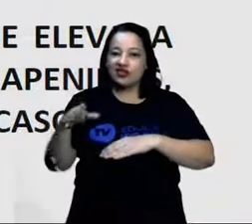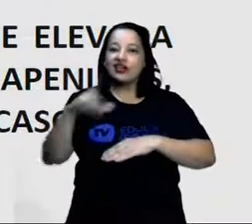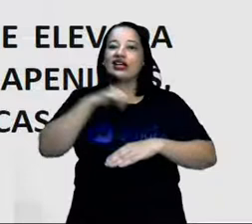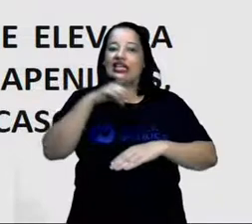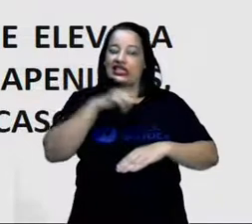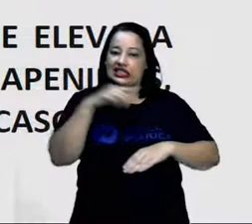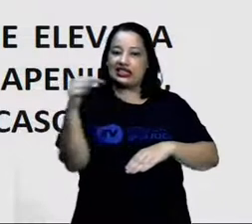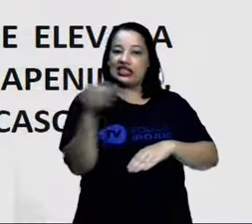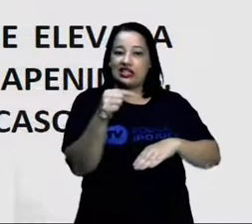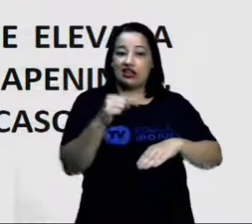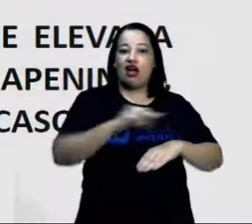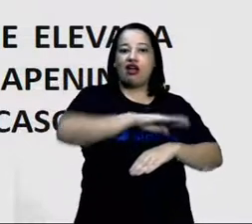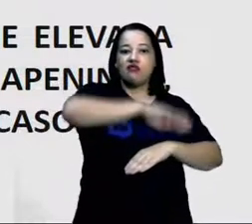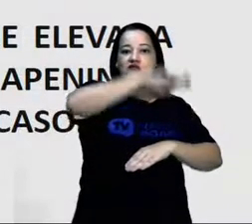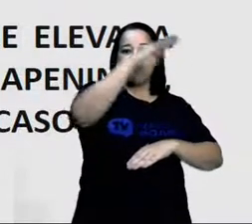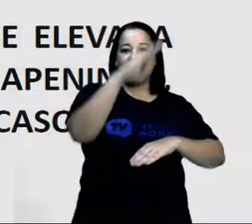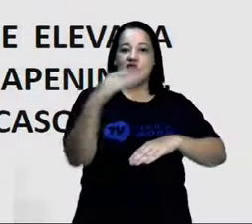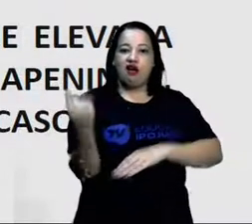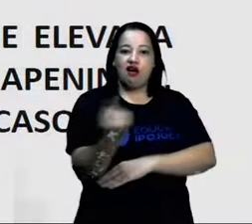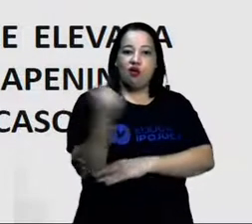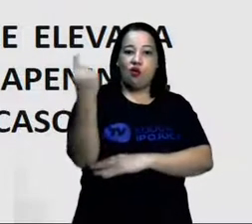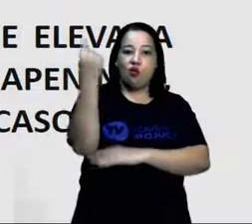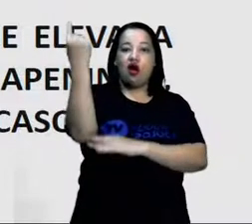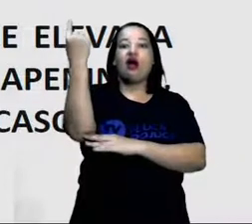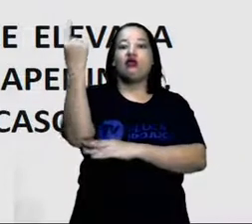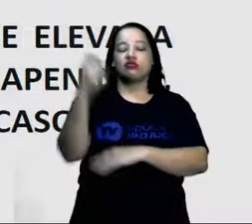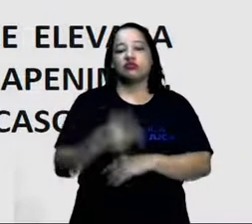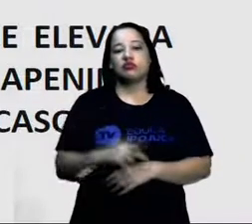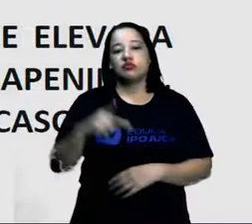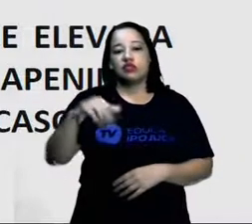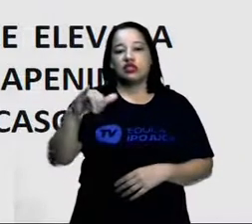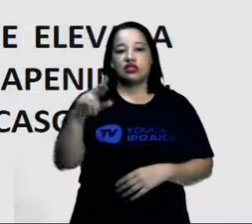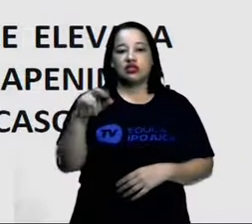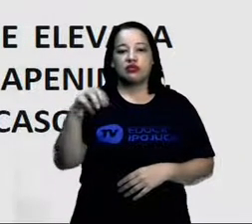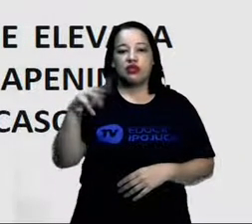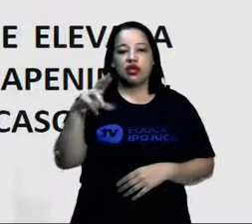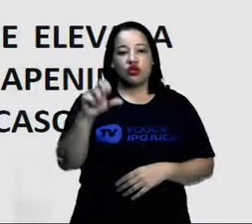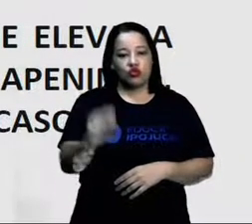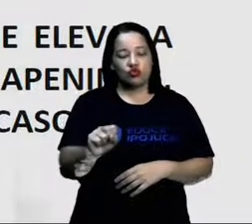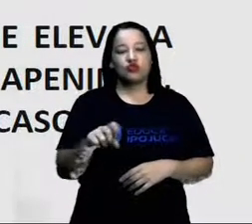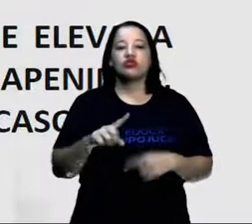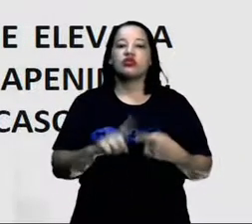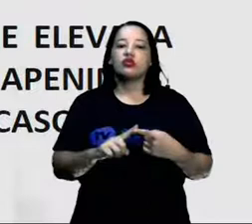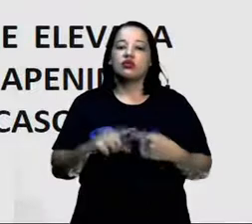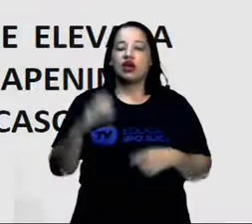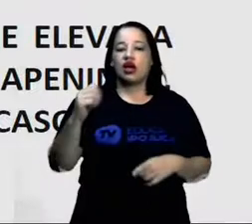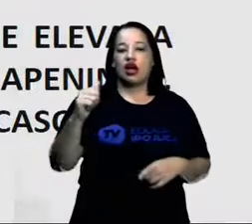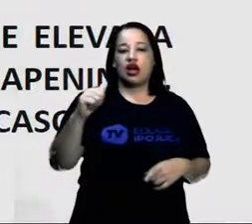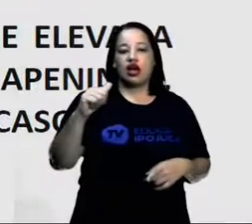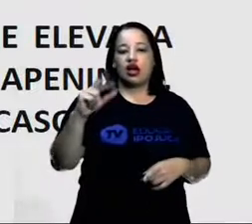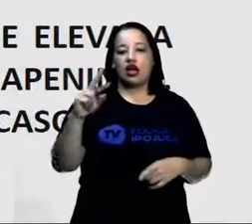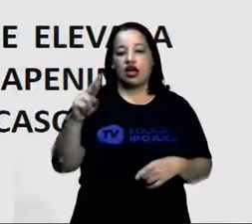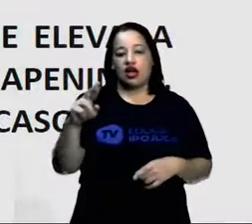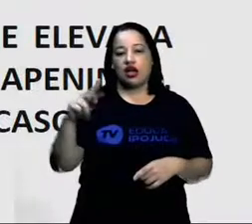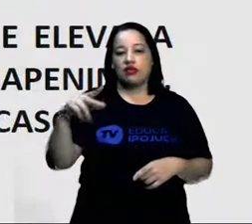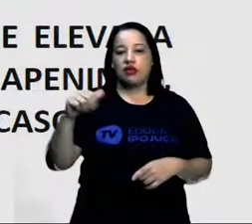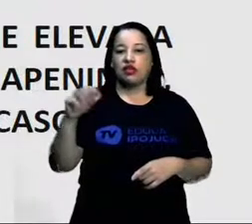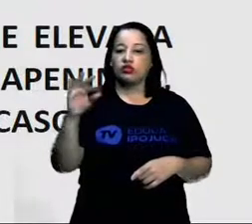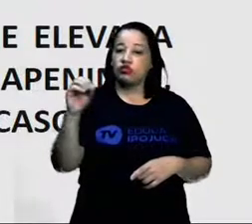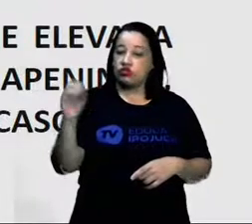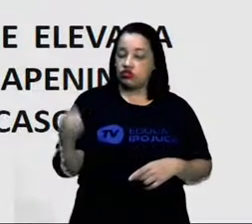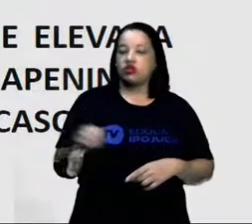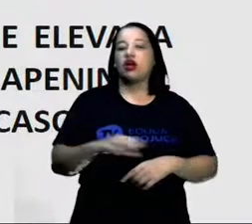de elevada altitude. Os Pirineus, os Carpatos, os Alpes,